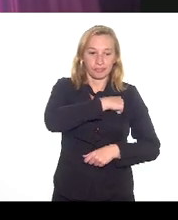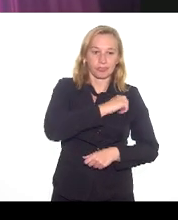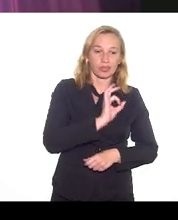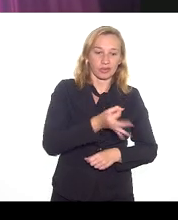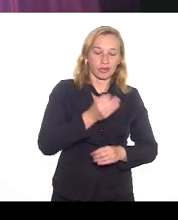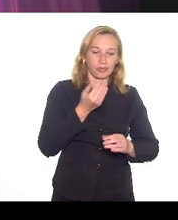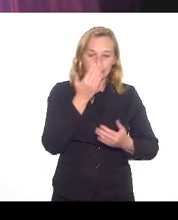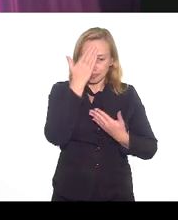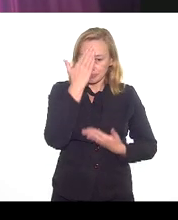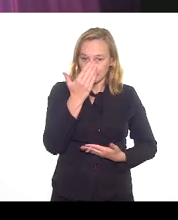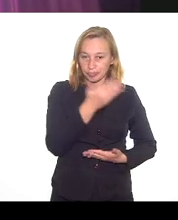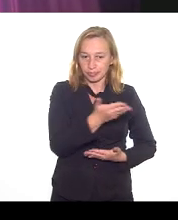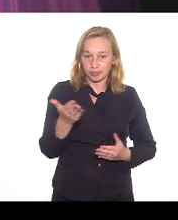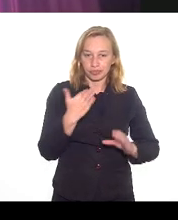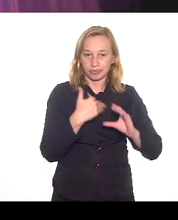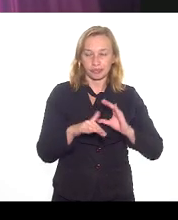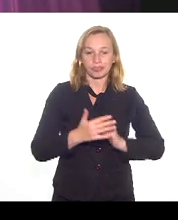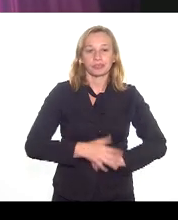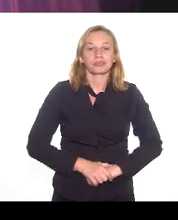Obrigada, Indalésio.